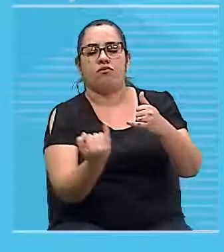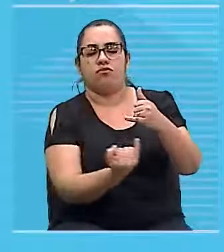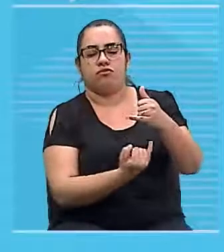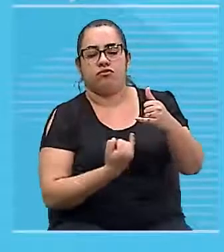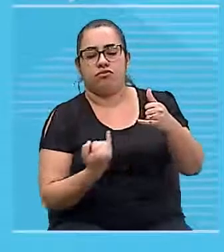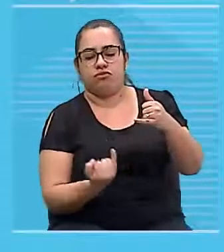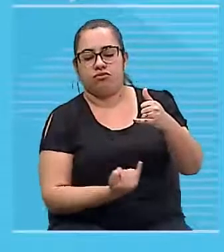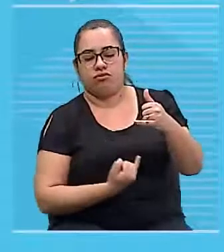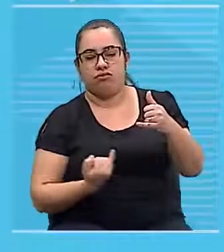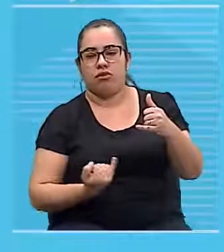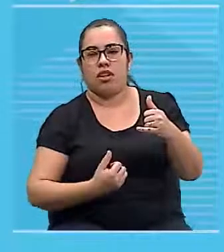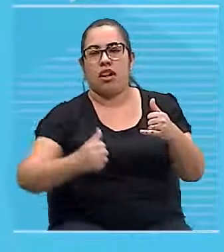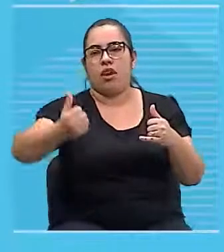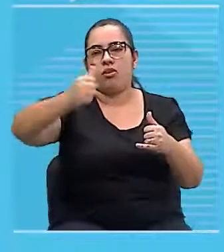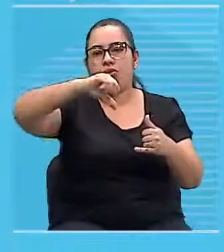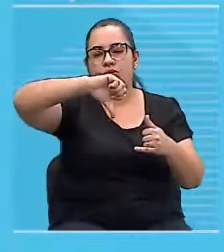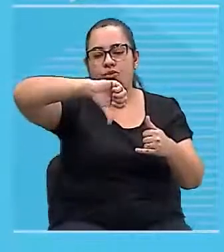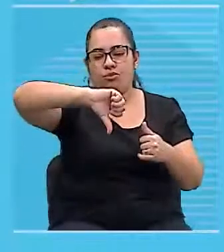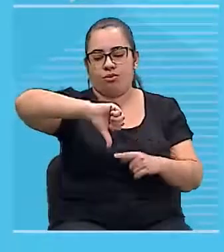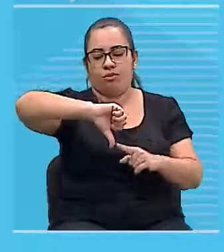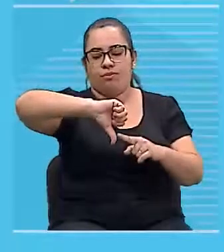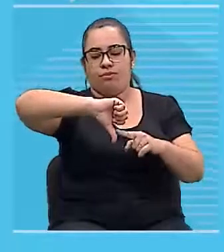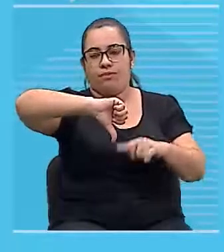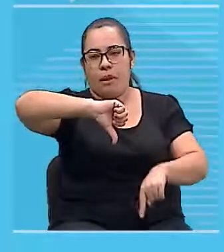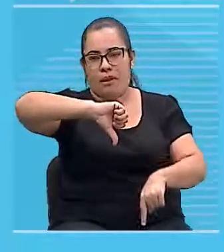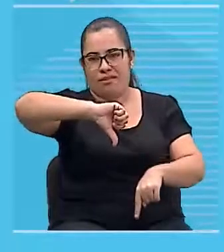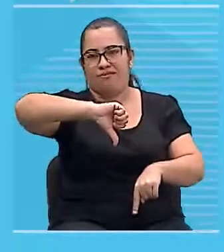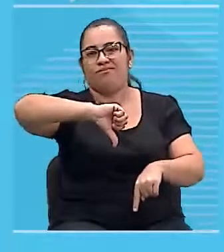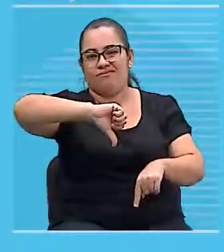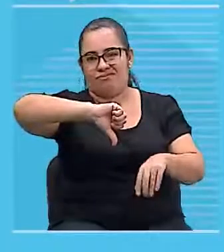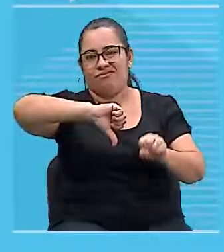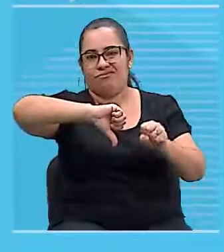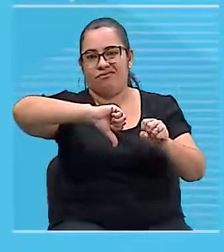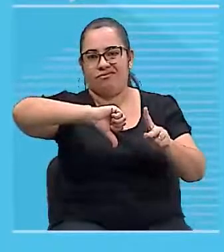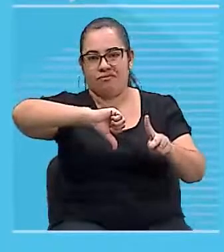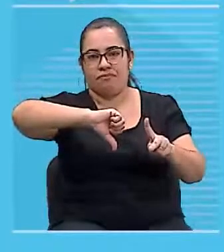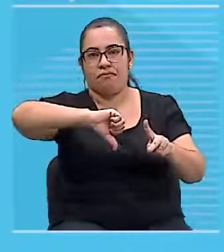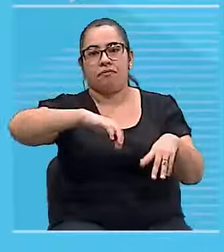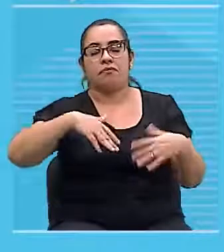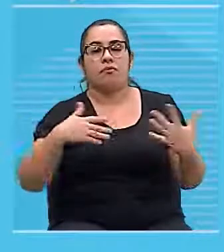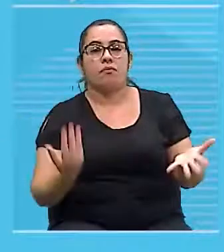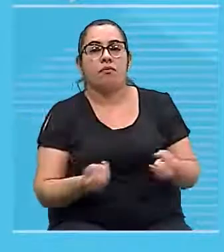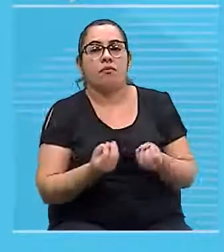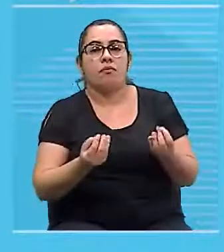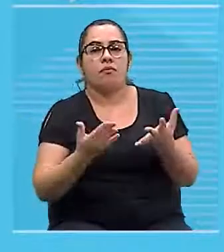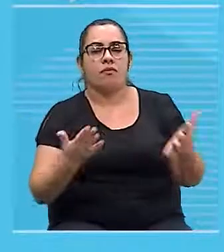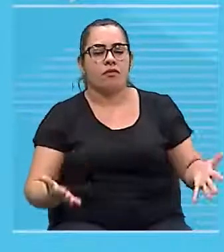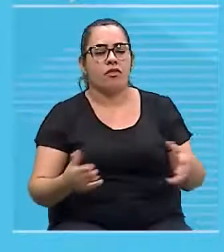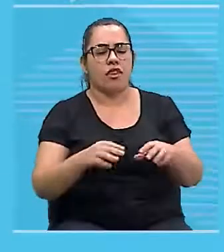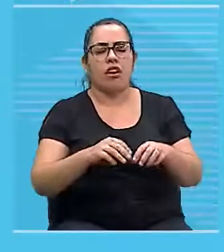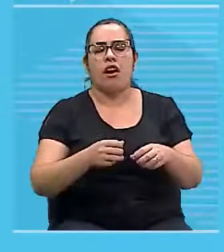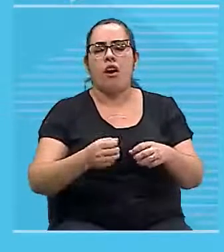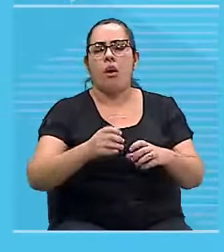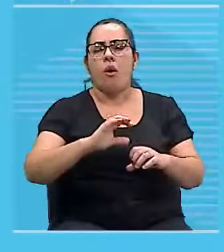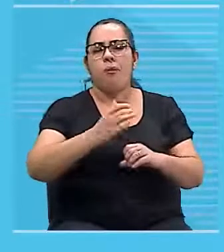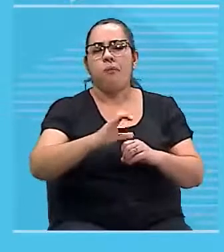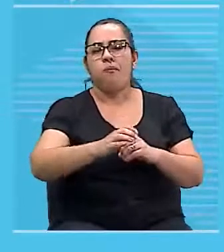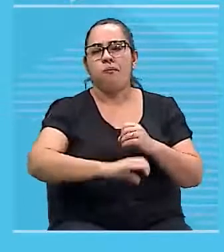eu vou representar o polegar para baixo. tá? Então, para onde a corrente elétrica estiver